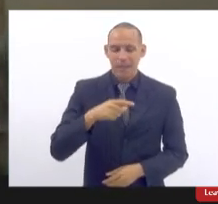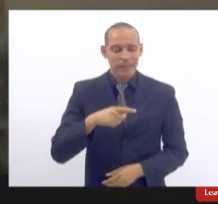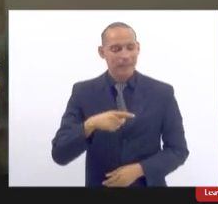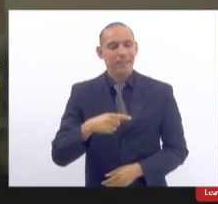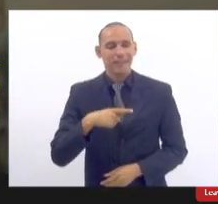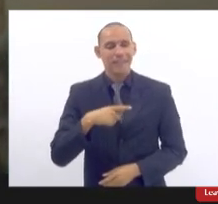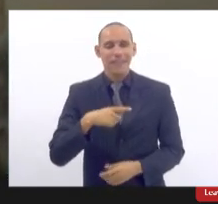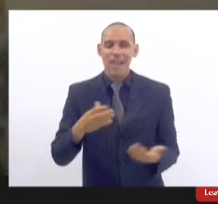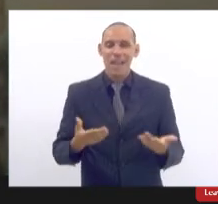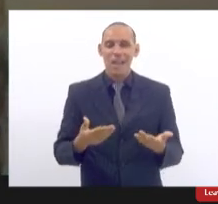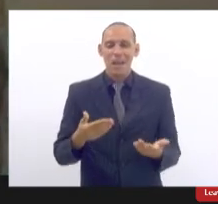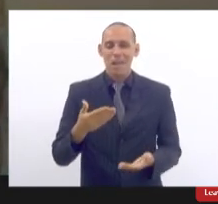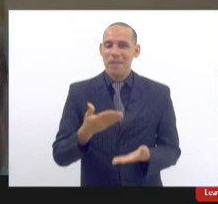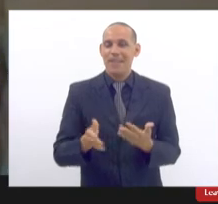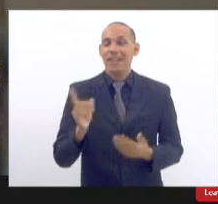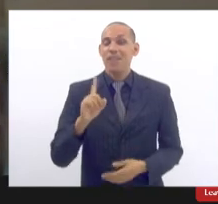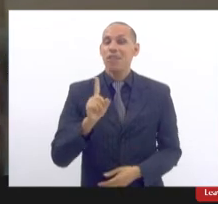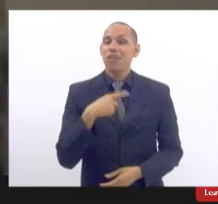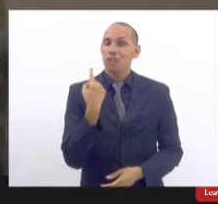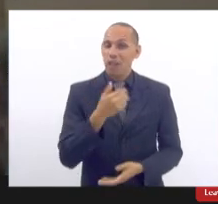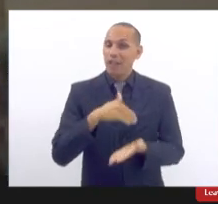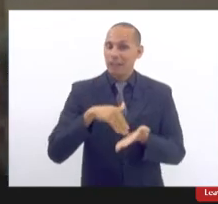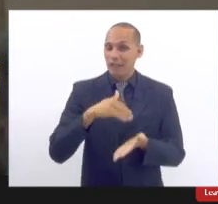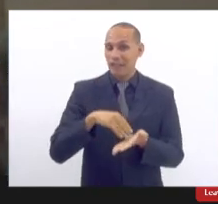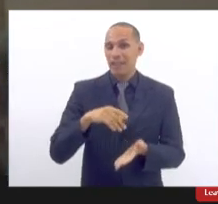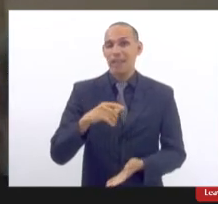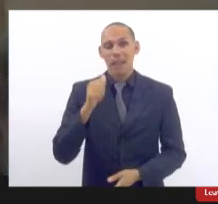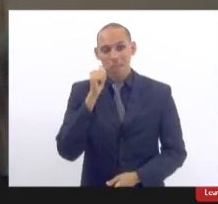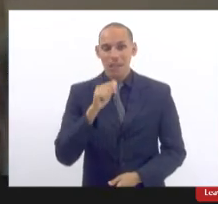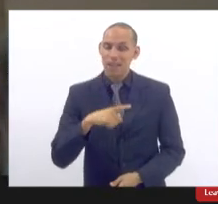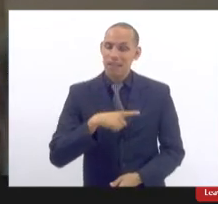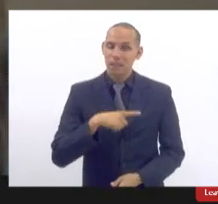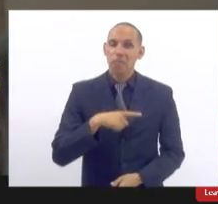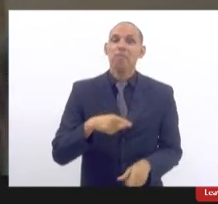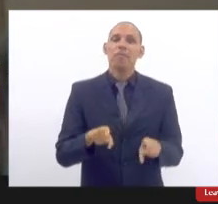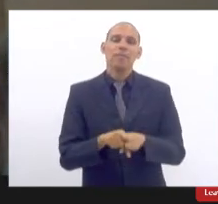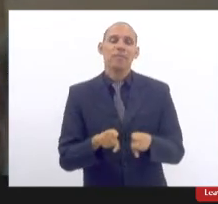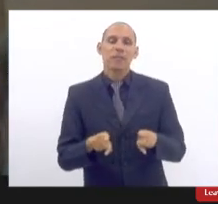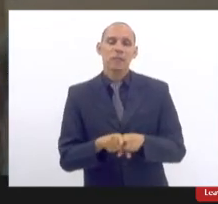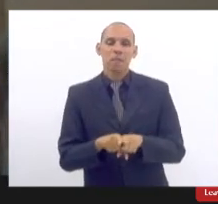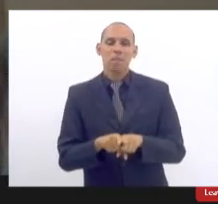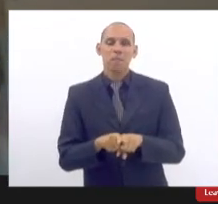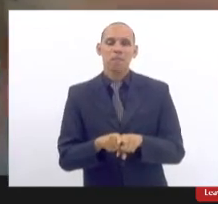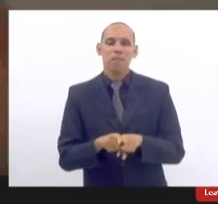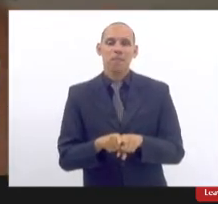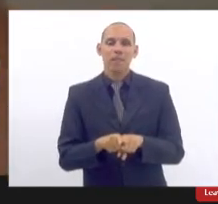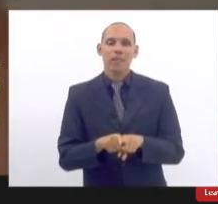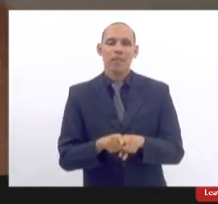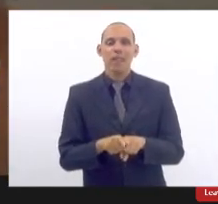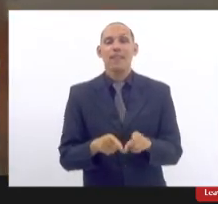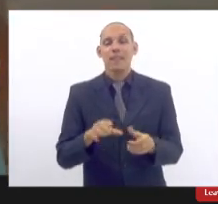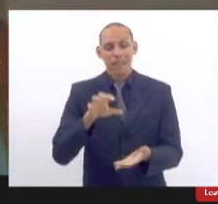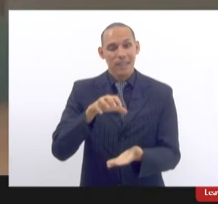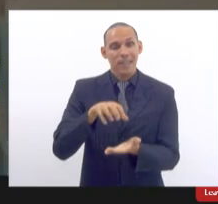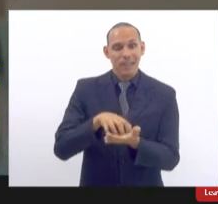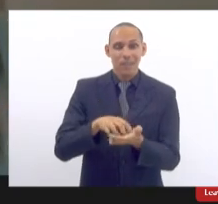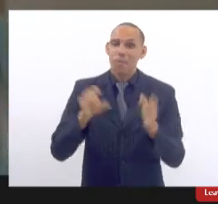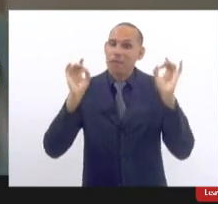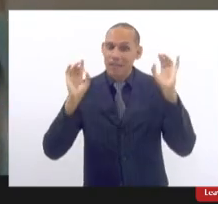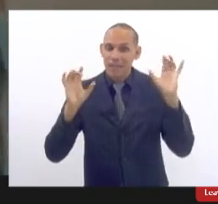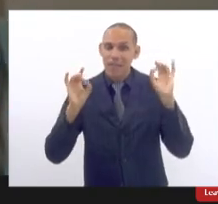nós agora temos secretaria da mulher temos o centro especializado de atendimento da mulher